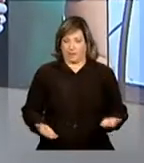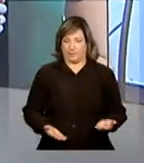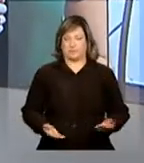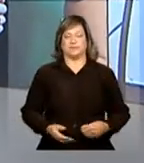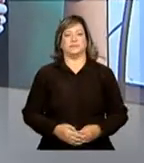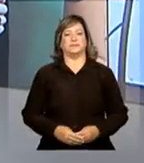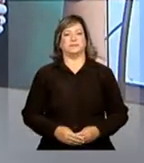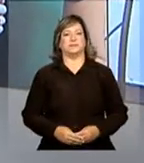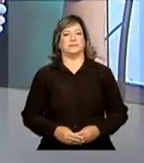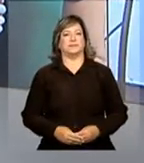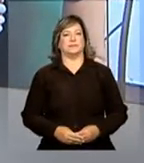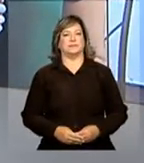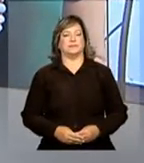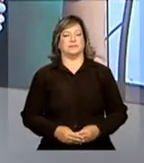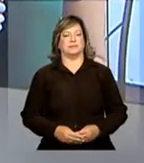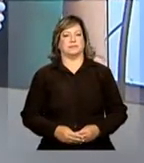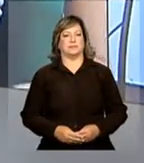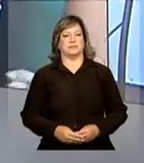Isabela.